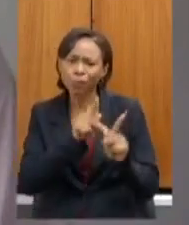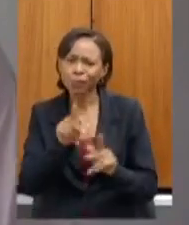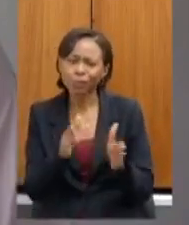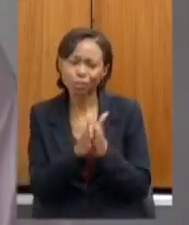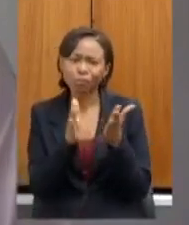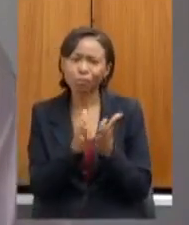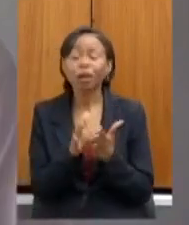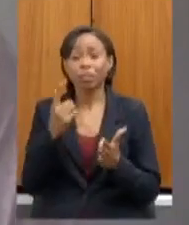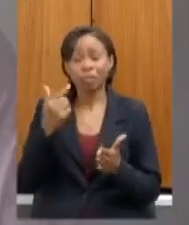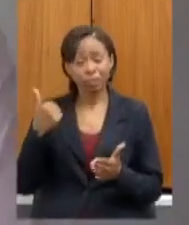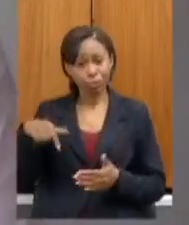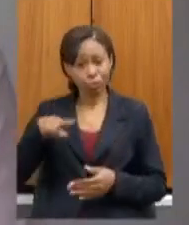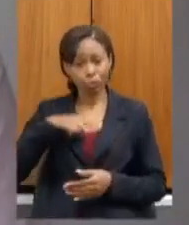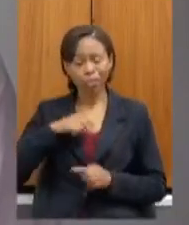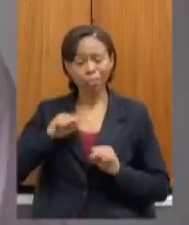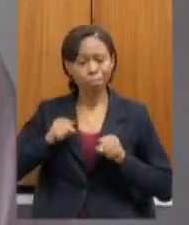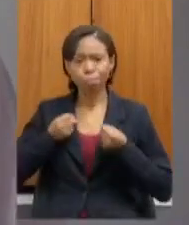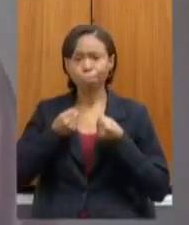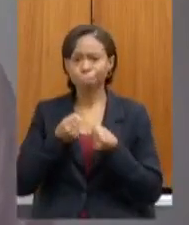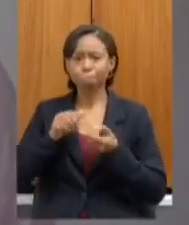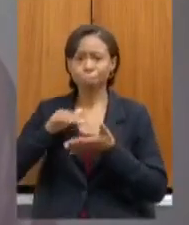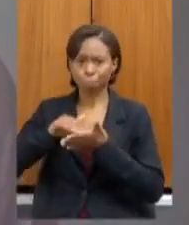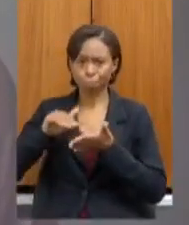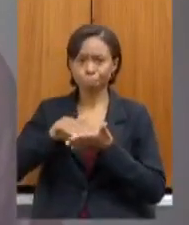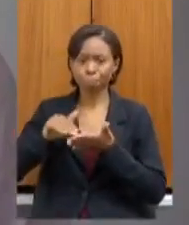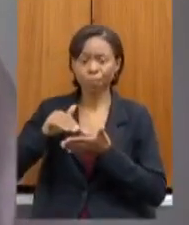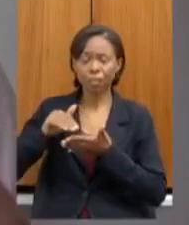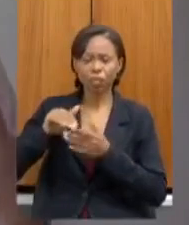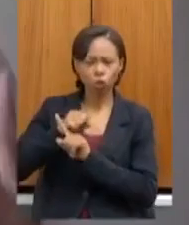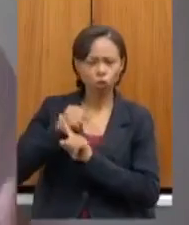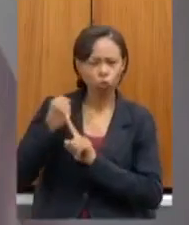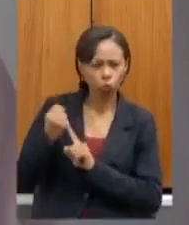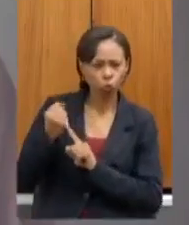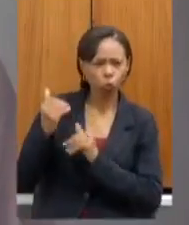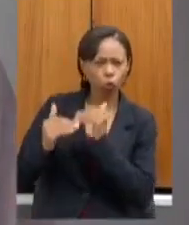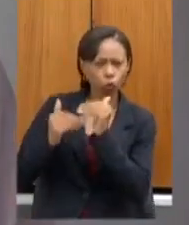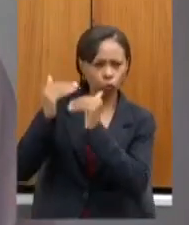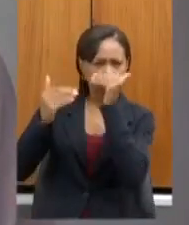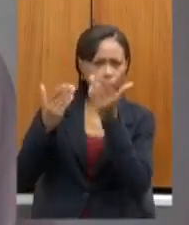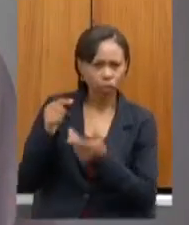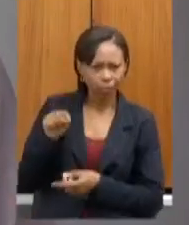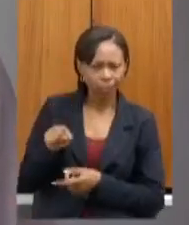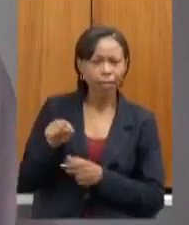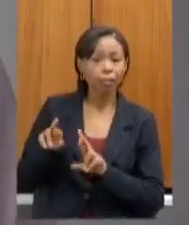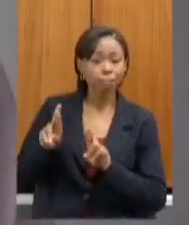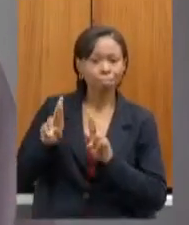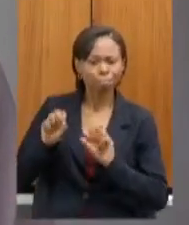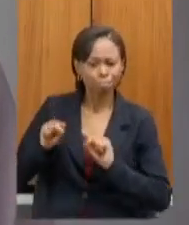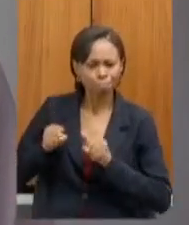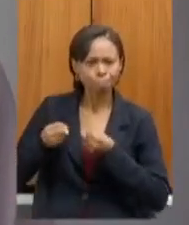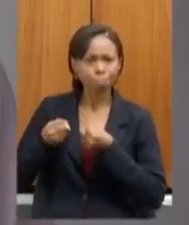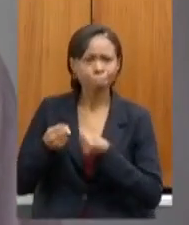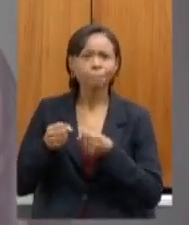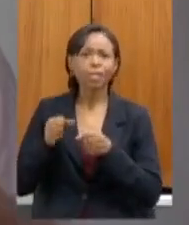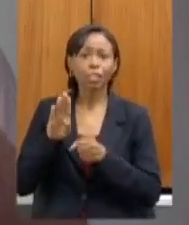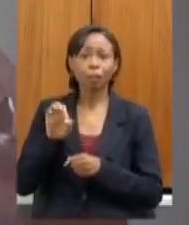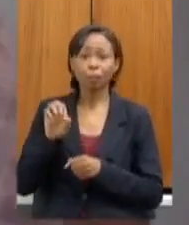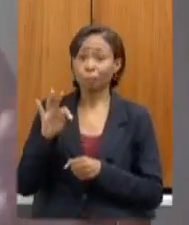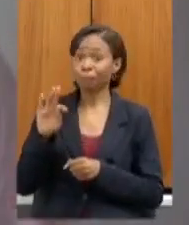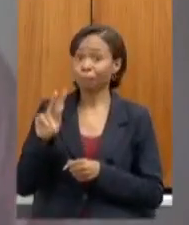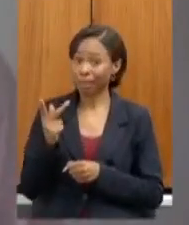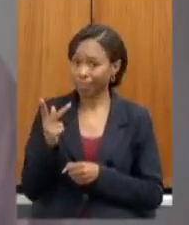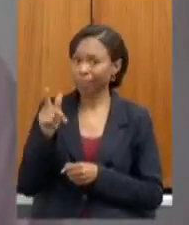que vem sendo liderado pela Secretaria de Desenvolvimento Social muito bem liderado inclusive pela Secretaria Bete que vem